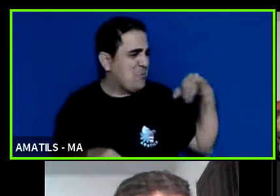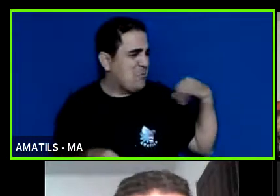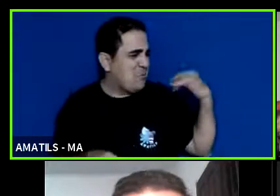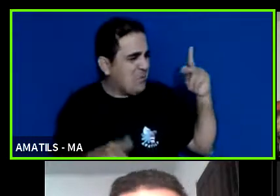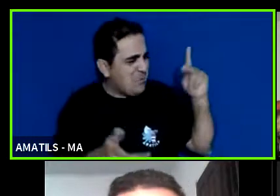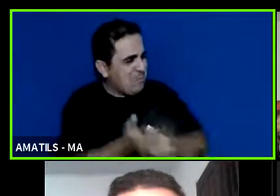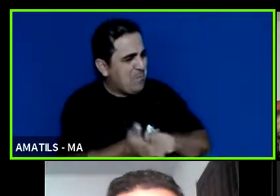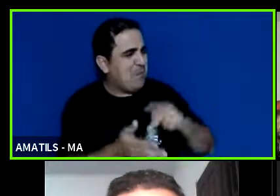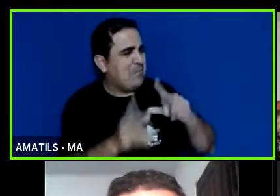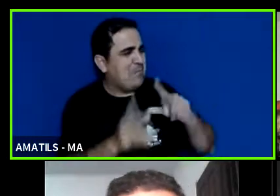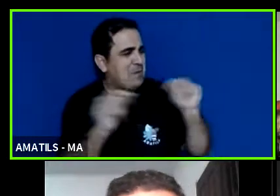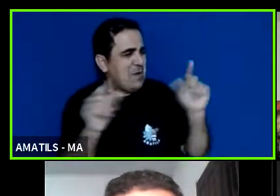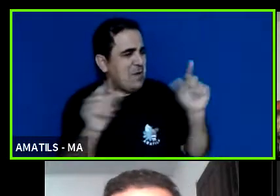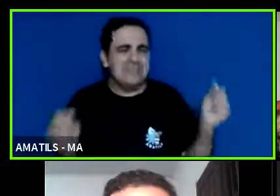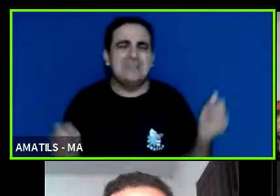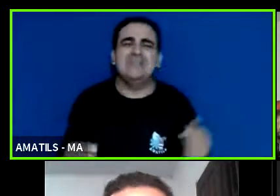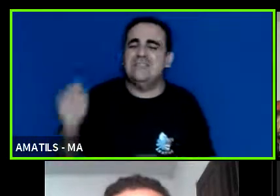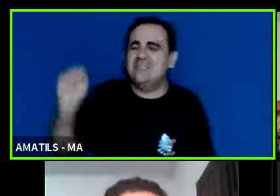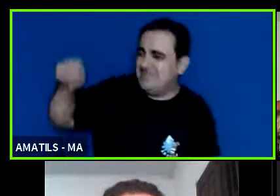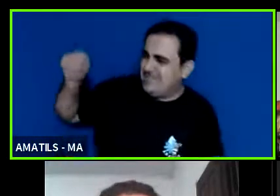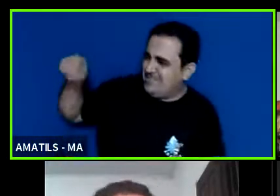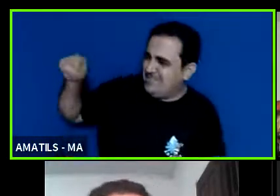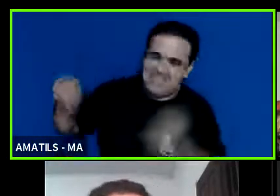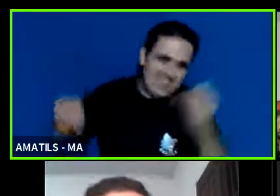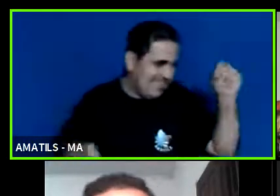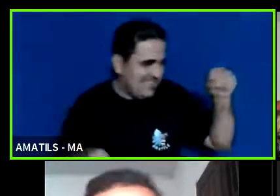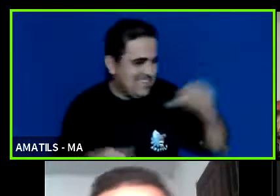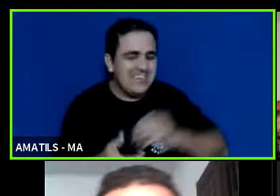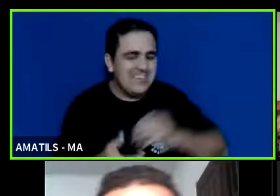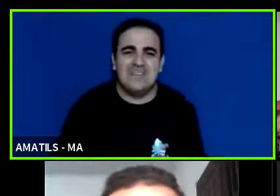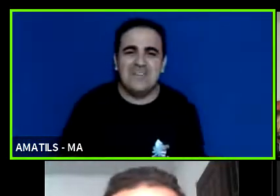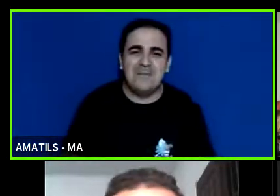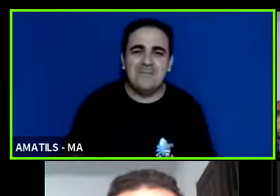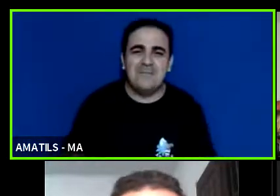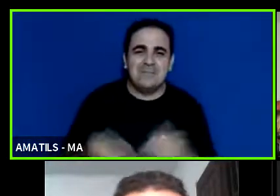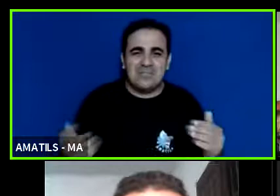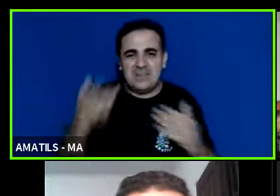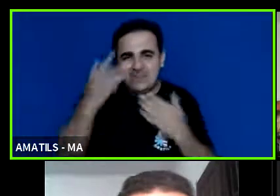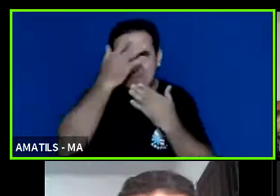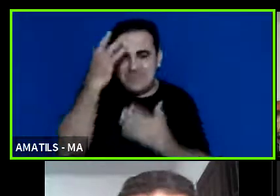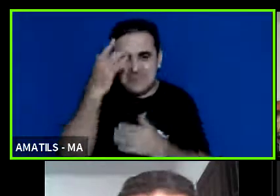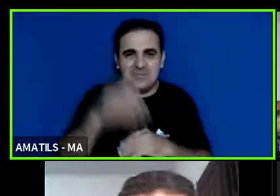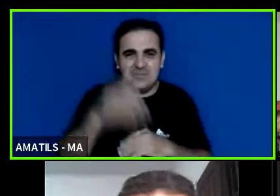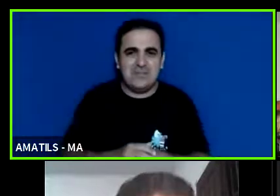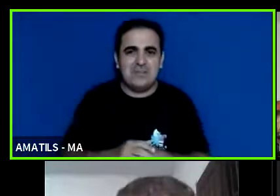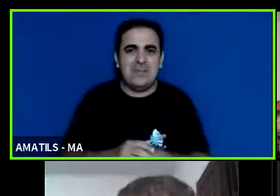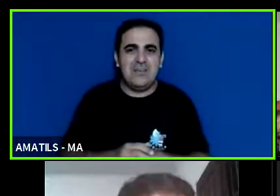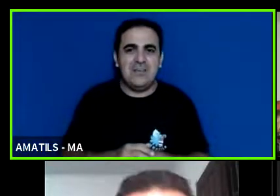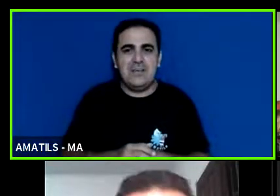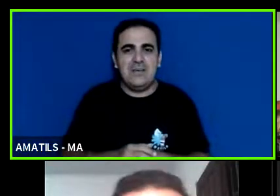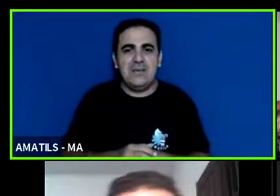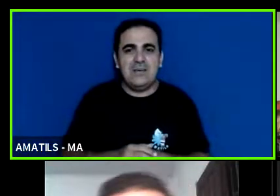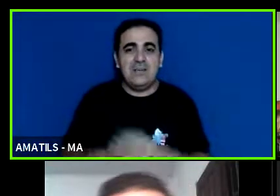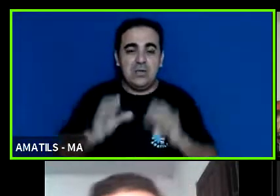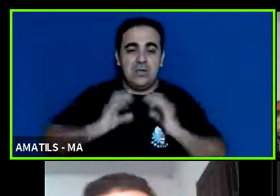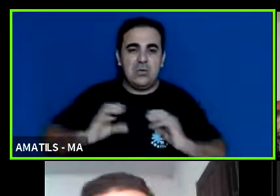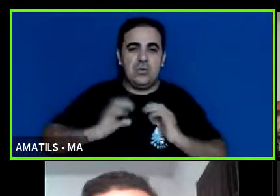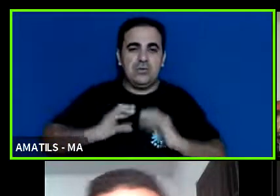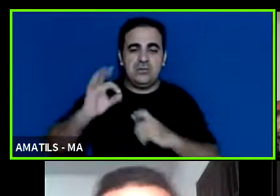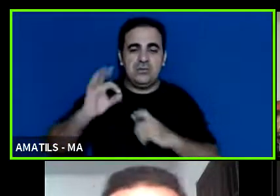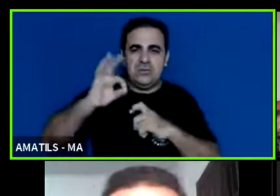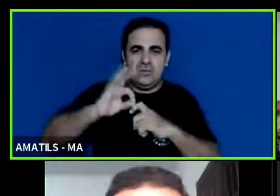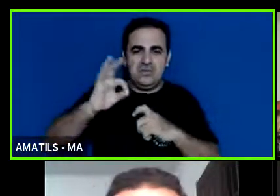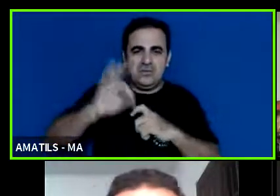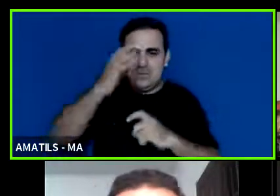ah isso mesmo pessoal nós queremos na verdade da coordenação do Fórum Maranhense de